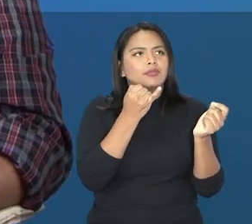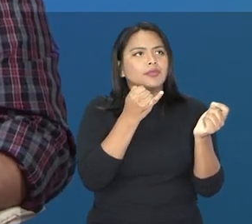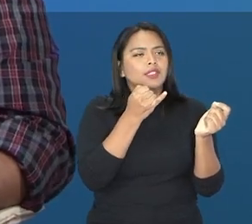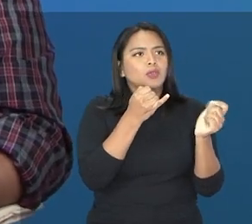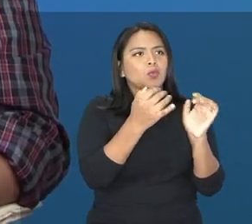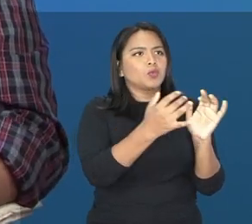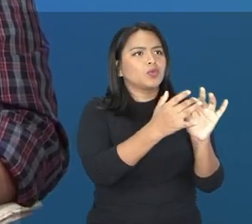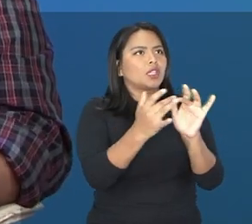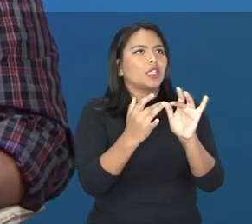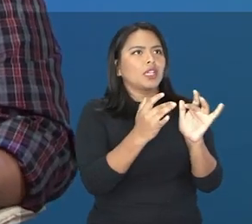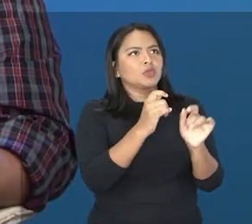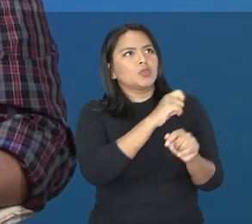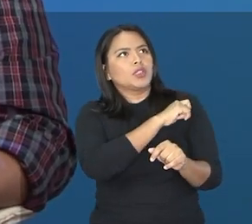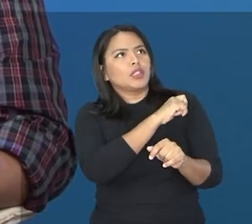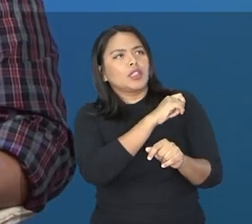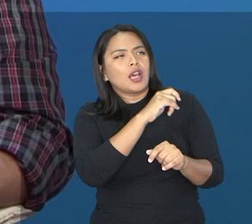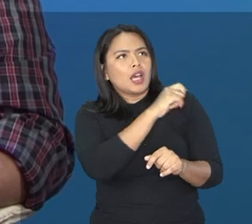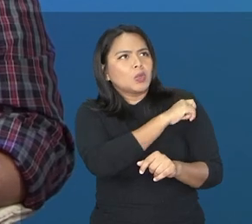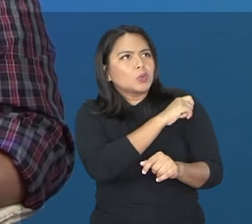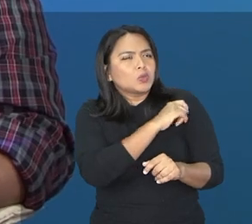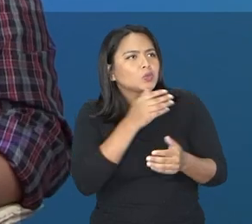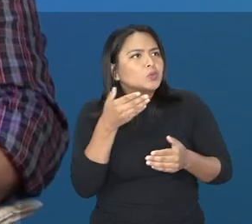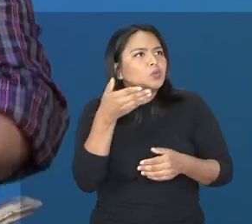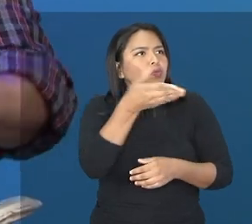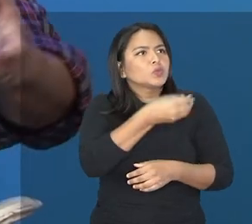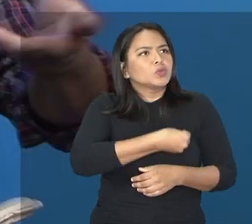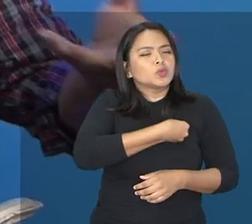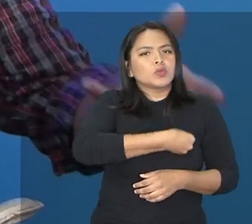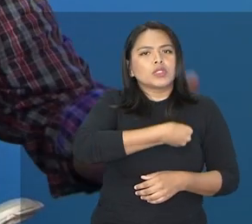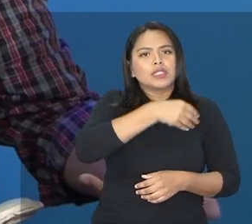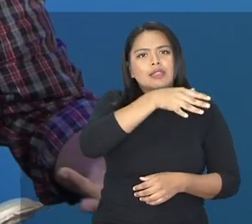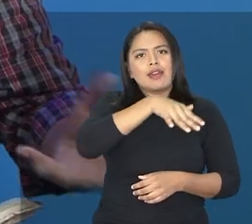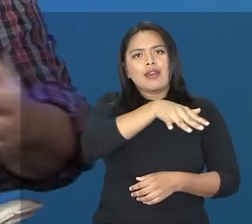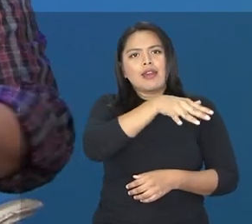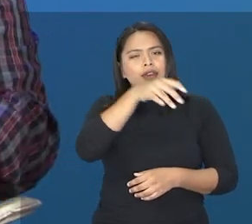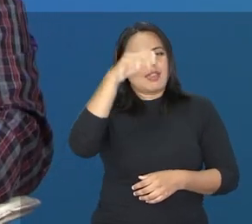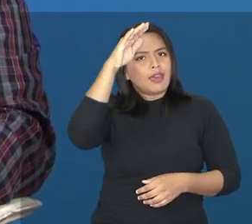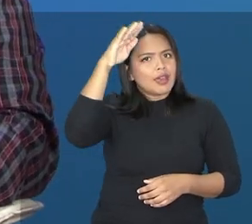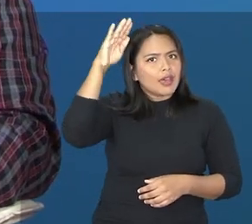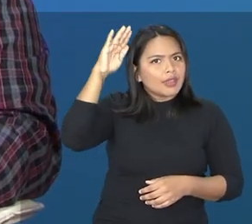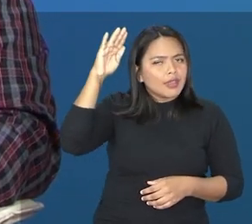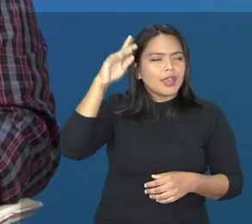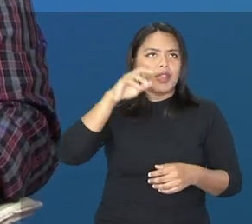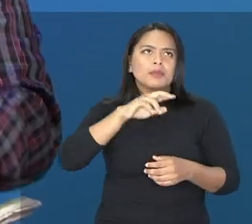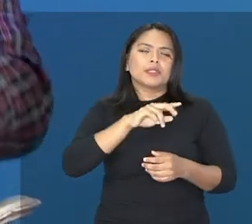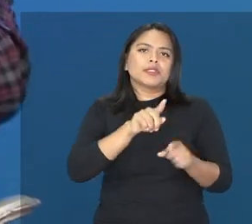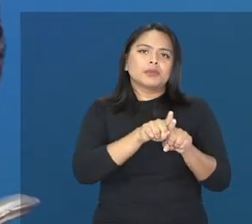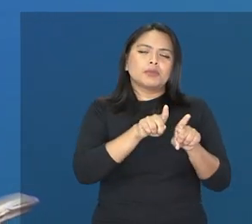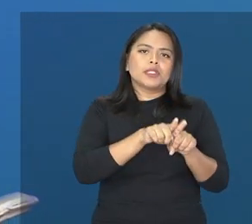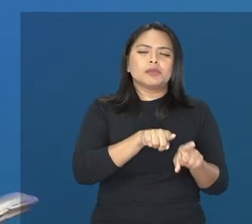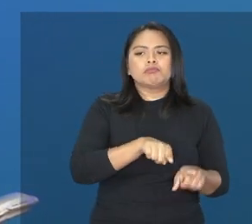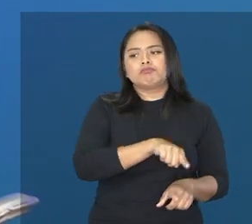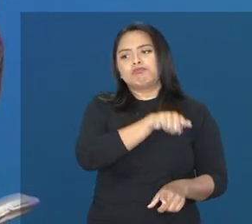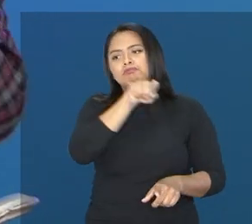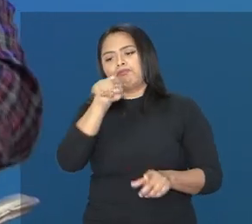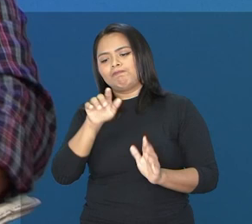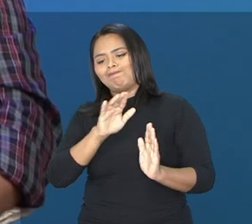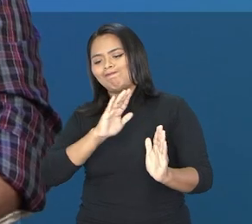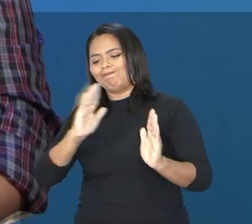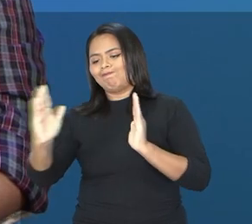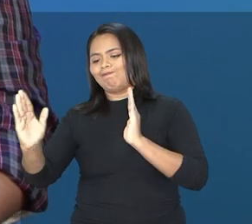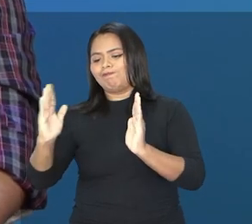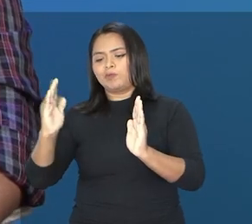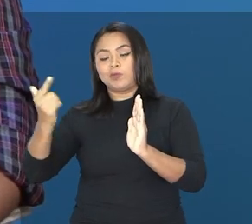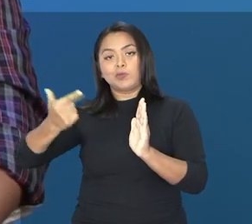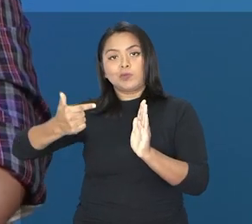ambientes acadêmicos, com visitas, além das atividades que nós já realizamos lá. Nesse segundo momento, em